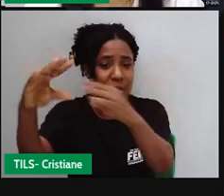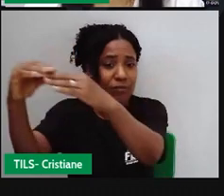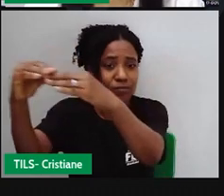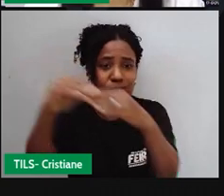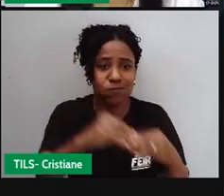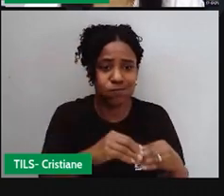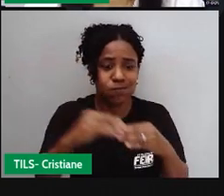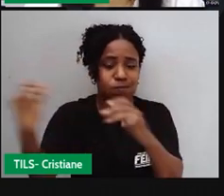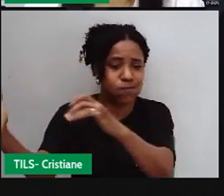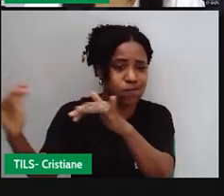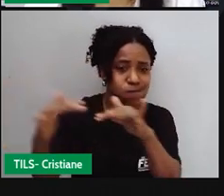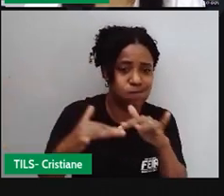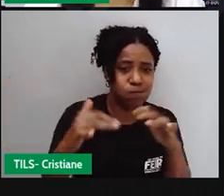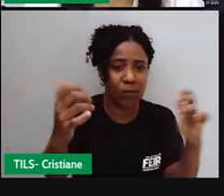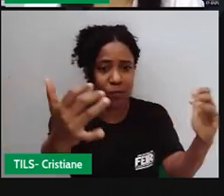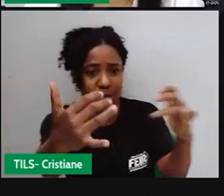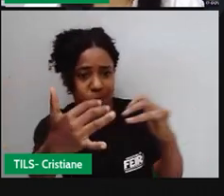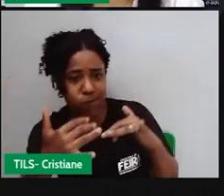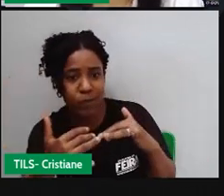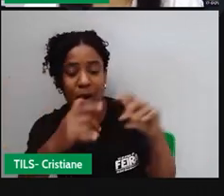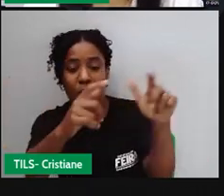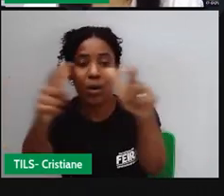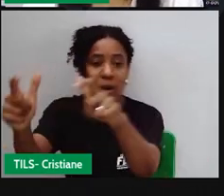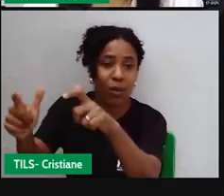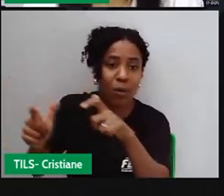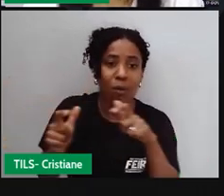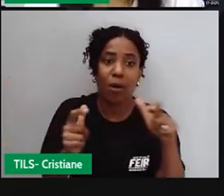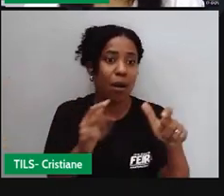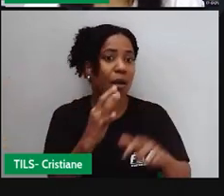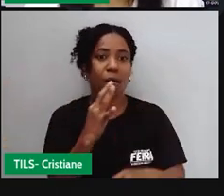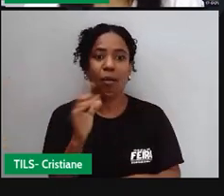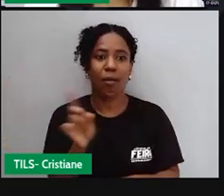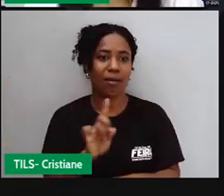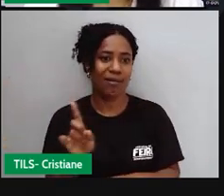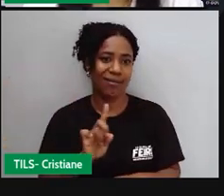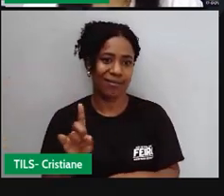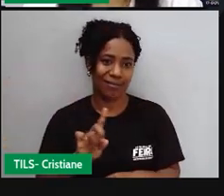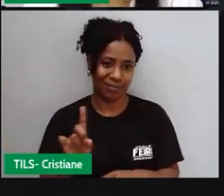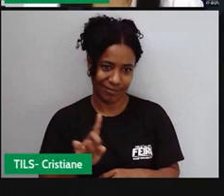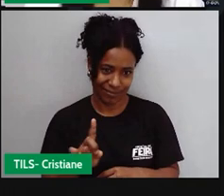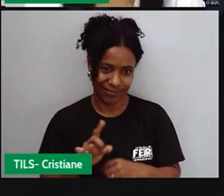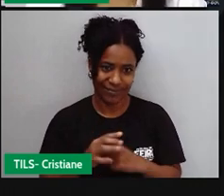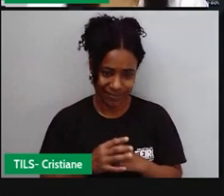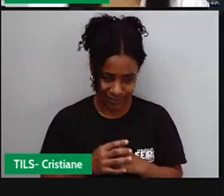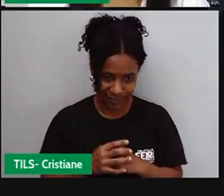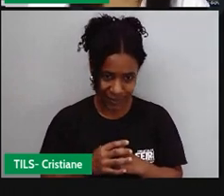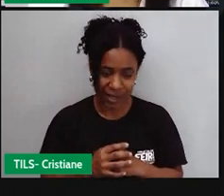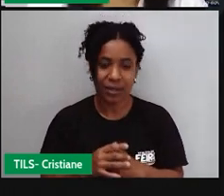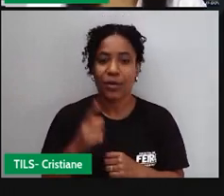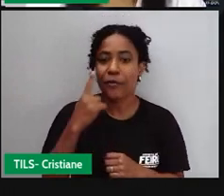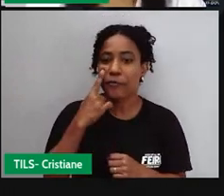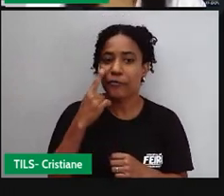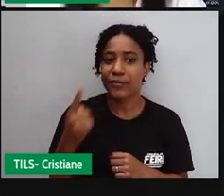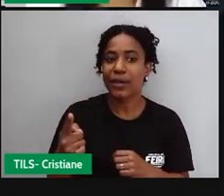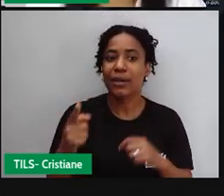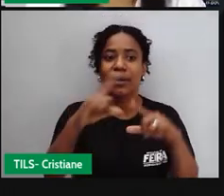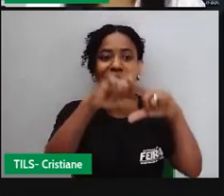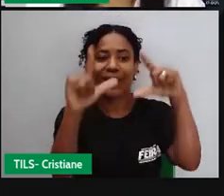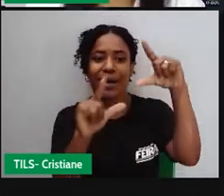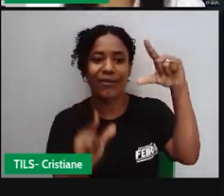identificando a África, a gente percebe aí, ó, no decorrer da história, como é que isso aconteceu.